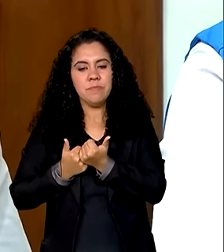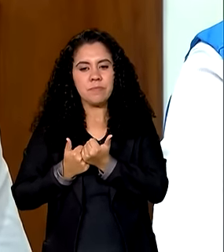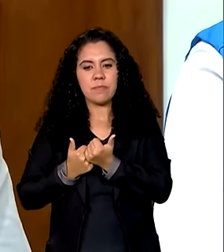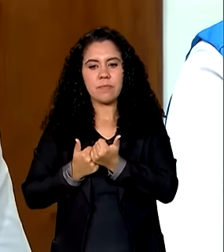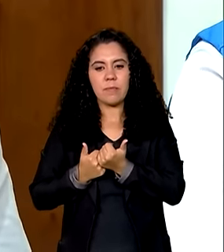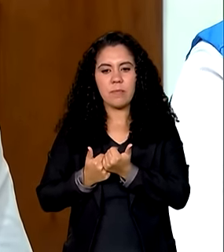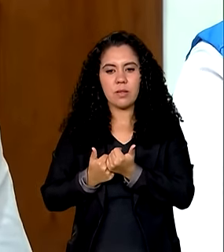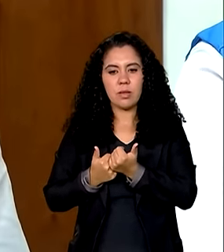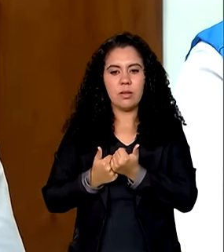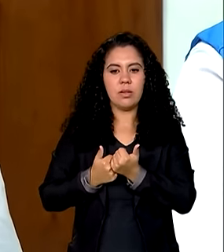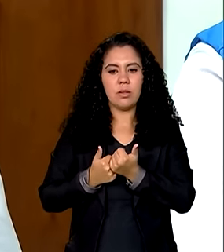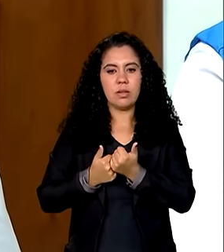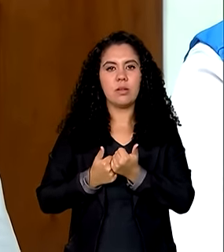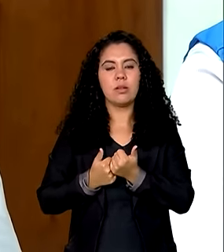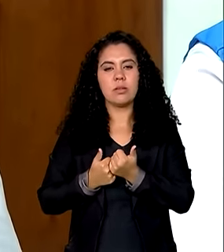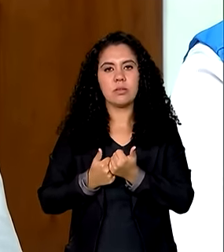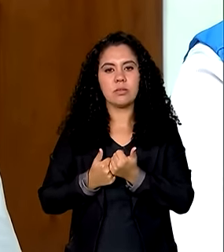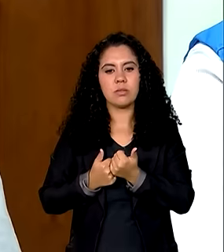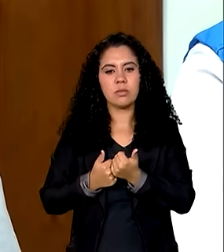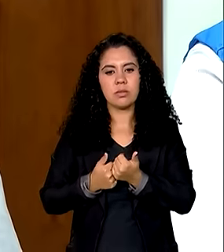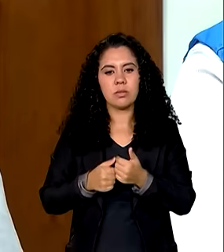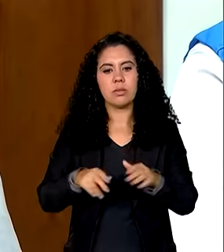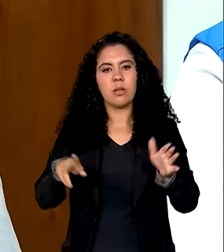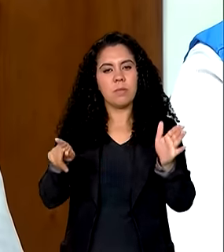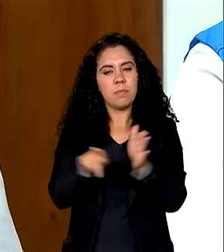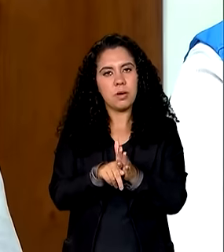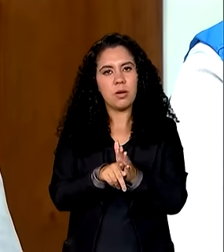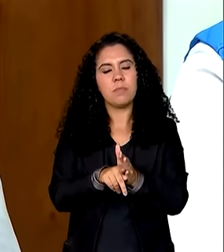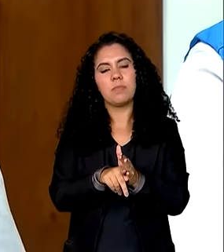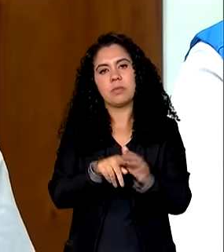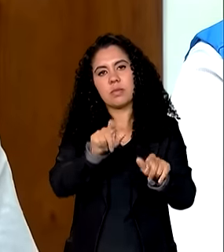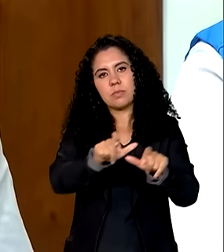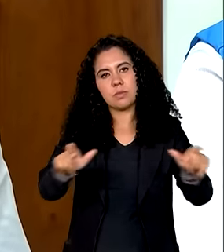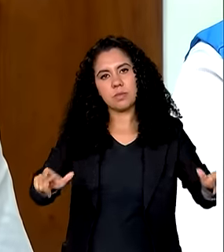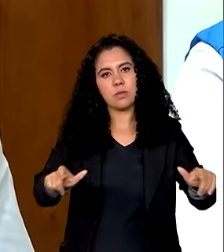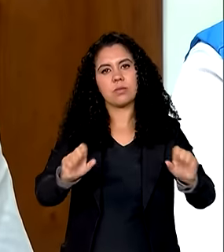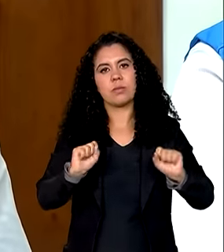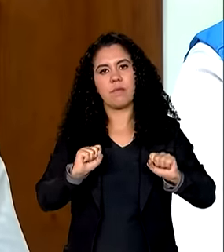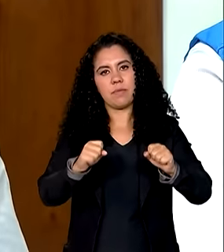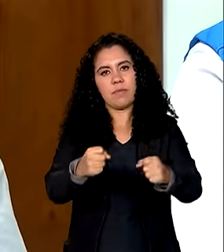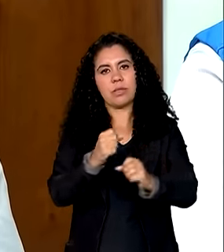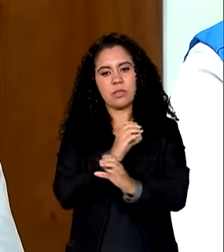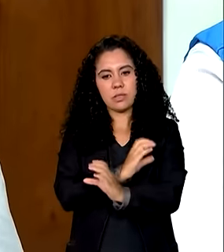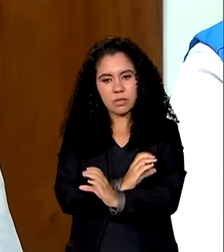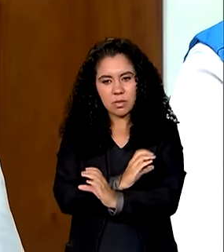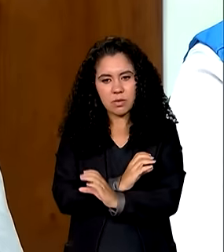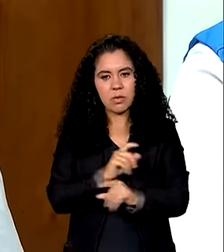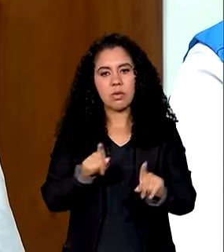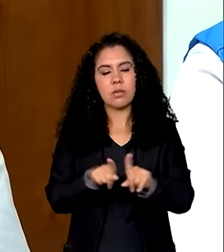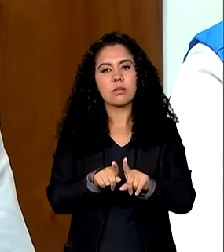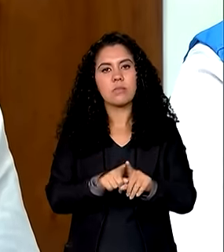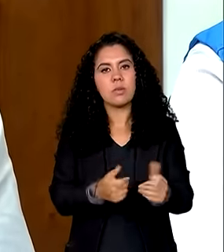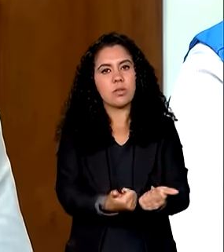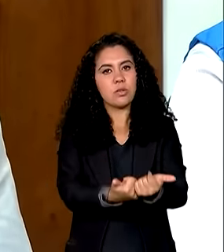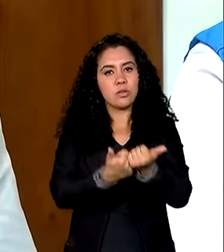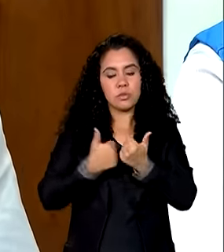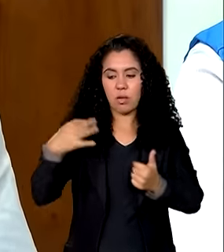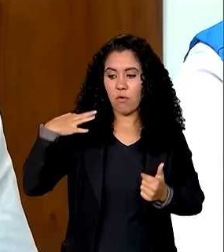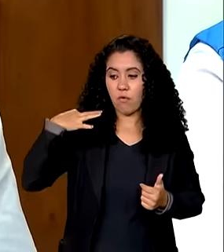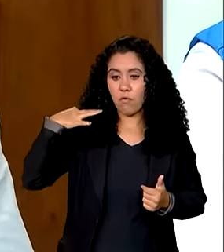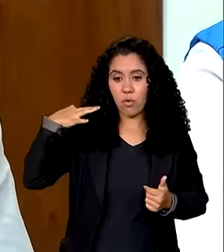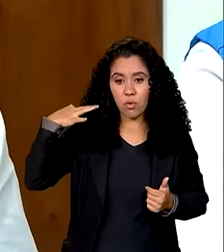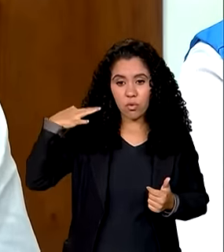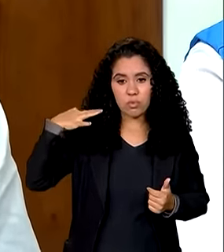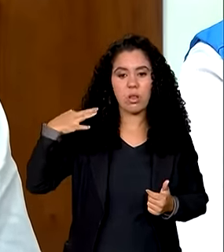das pessoas da defesa civil ou seja e que nós estamos ajudando também com o voluntariado a gente vai precisar de